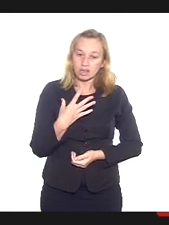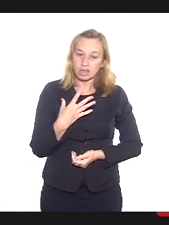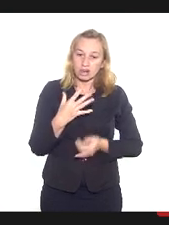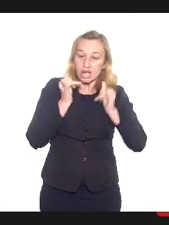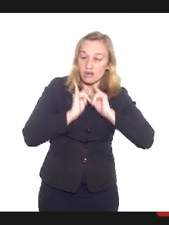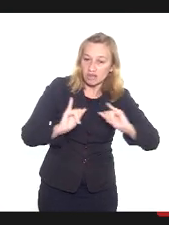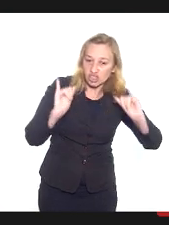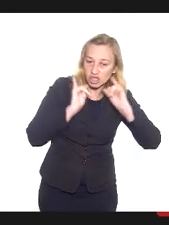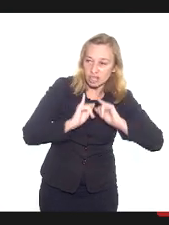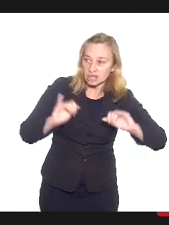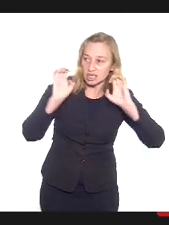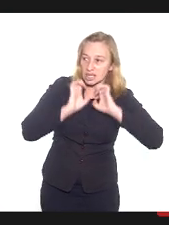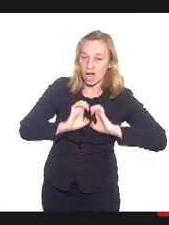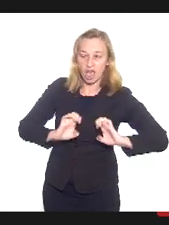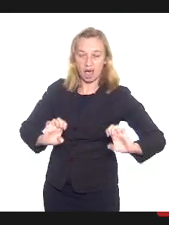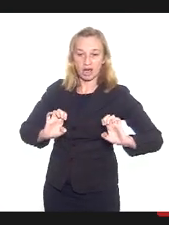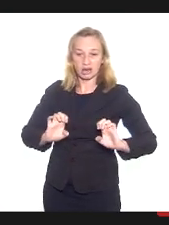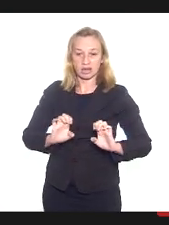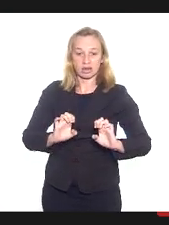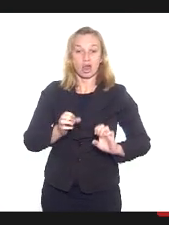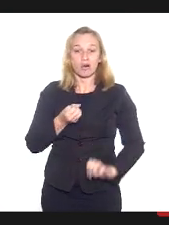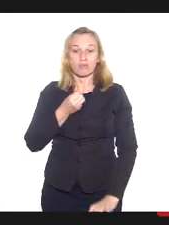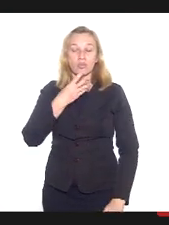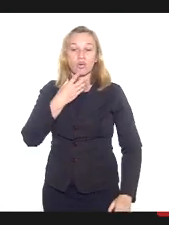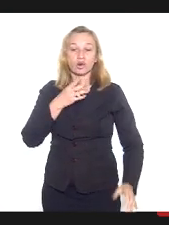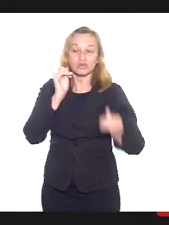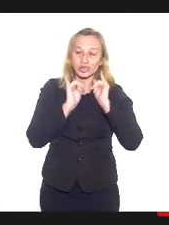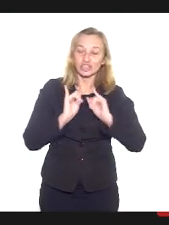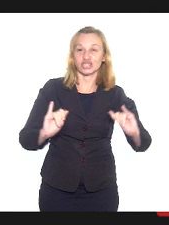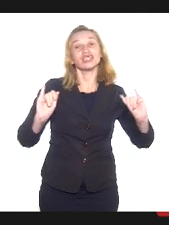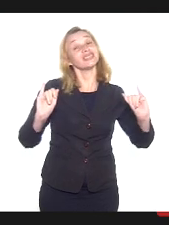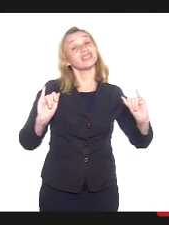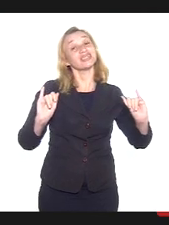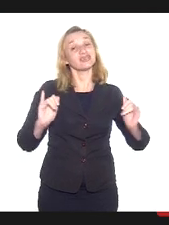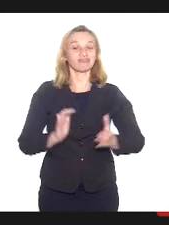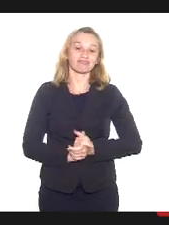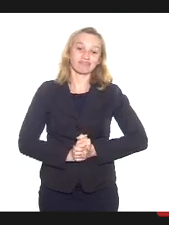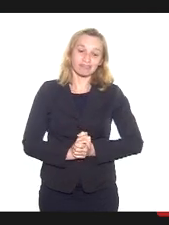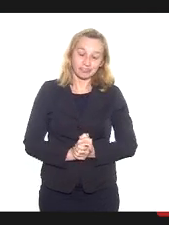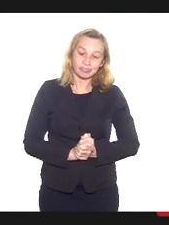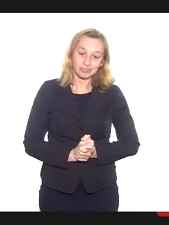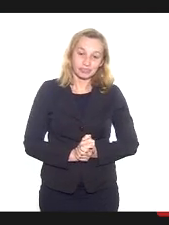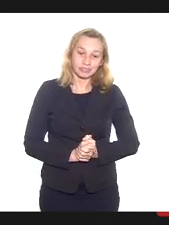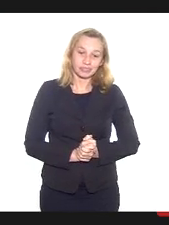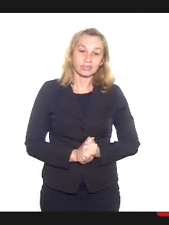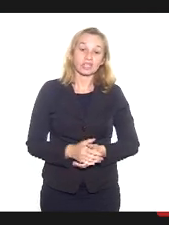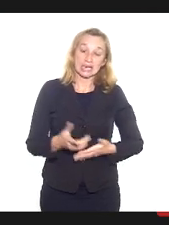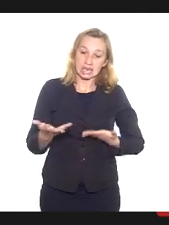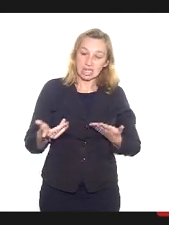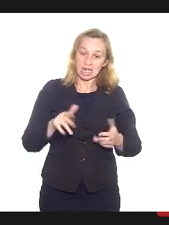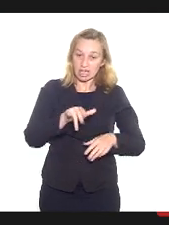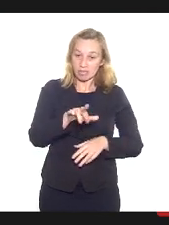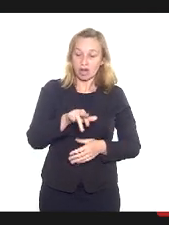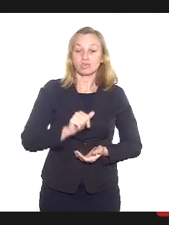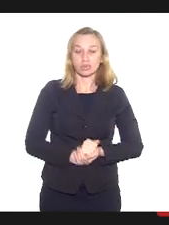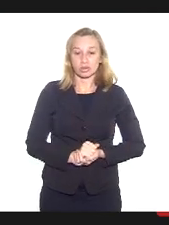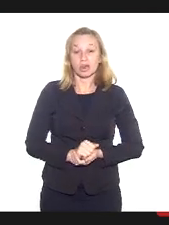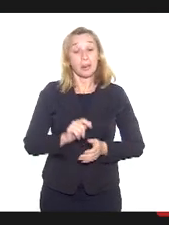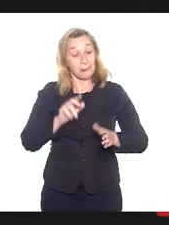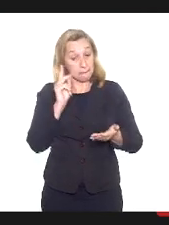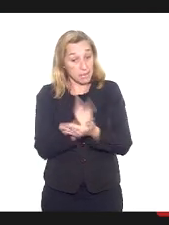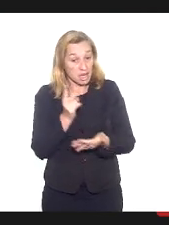Evangelho, em grego, significa a boa nova, a boa notícia. A boa notícia de que podemos ser irmãos, mesmo com visões